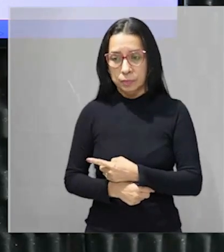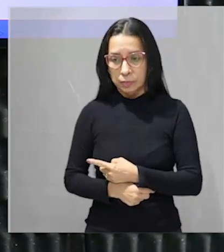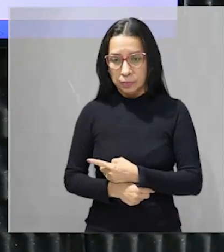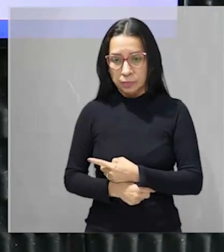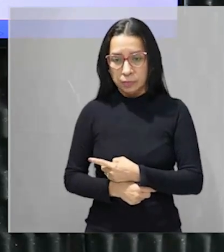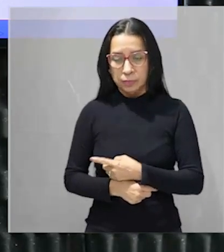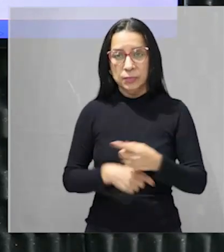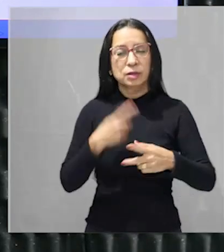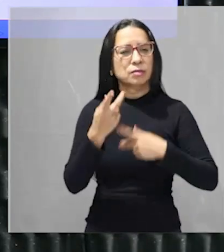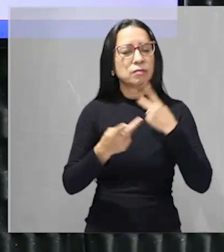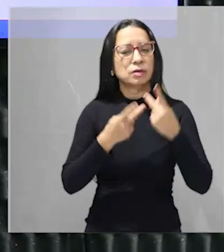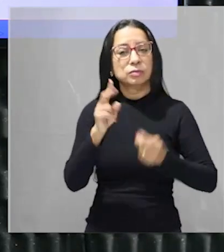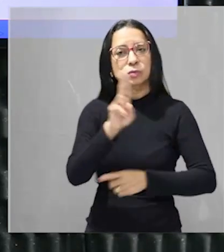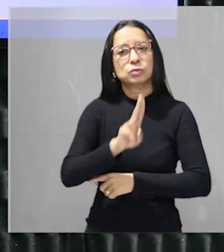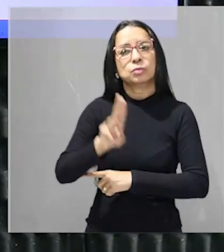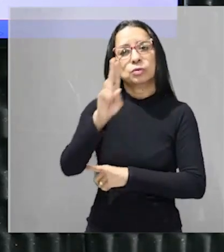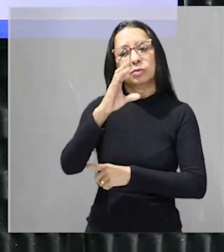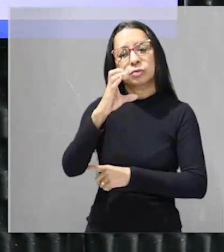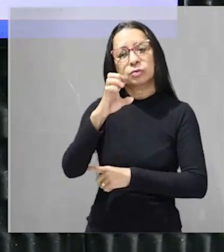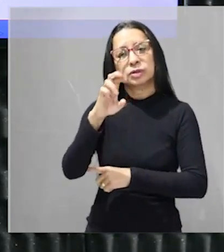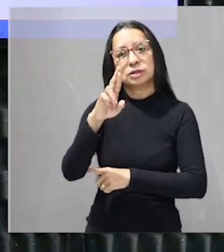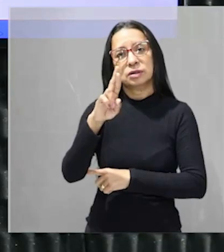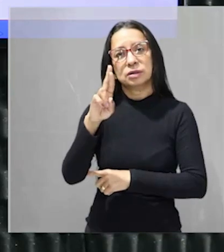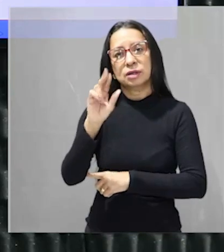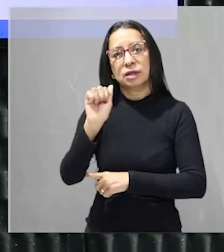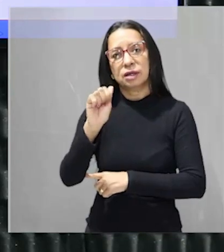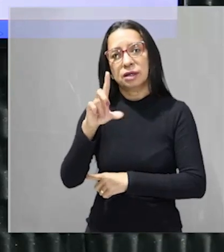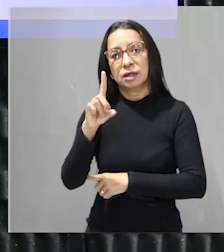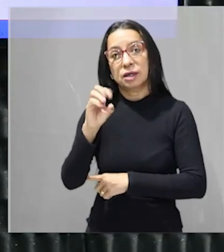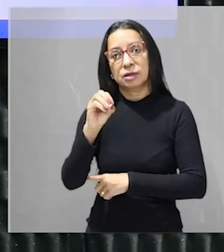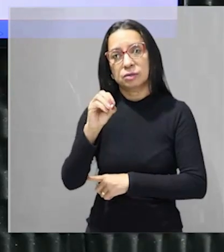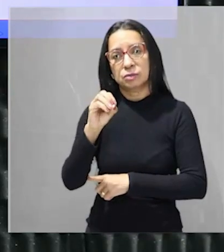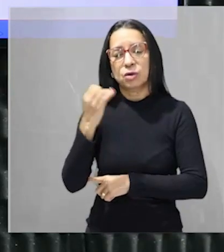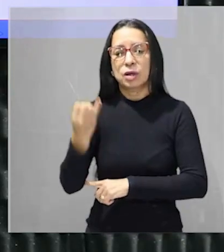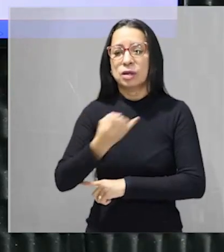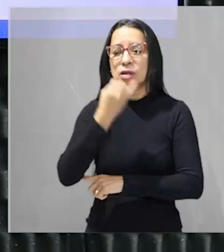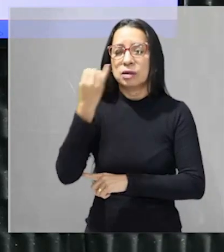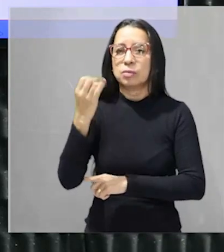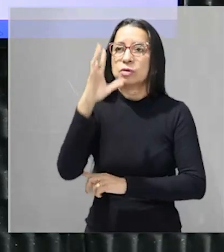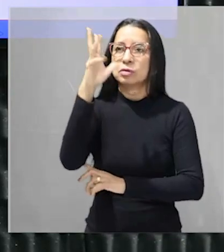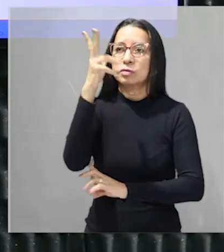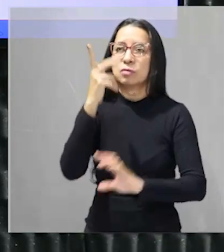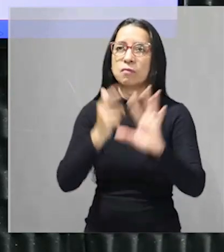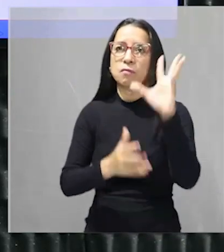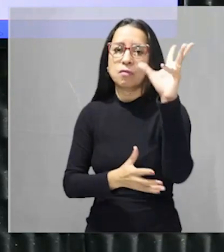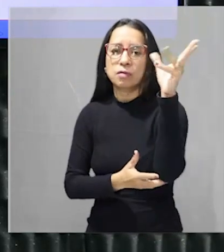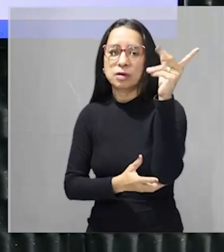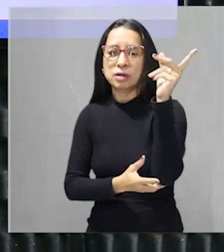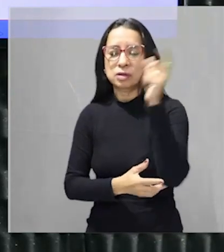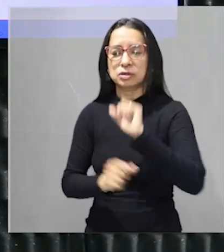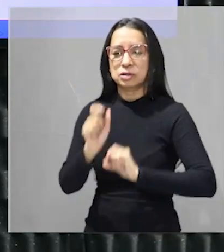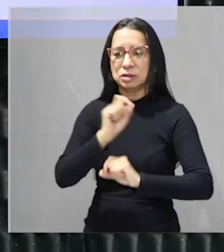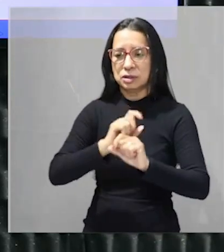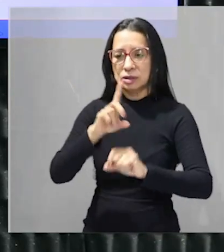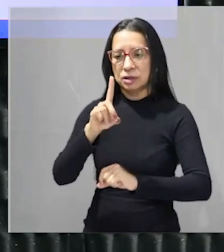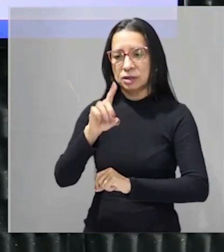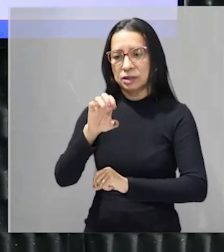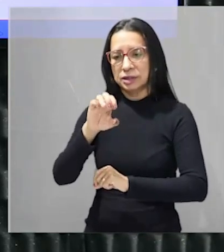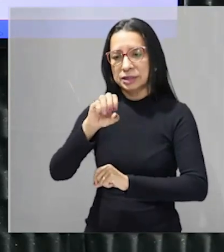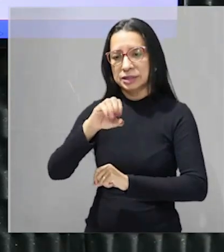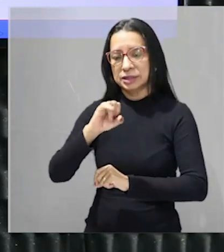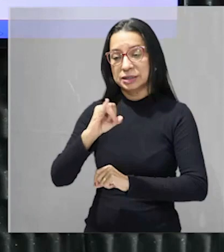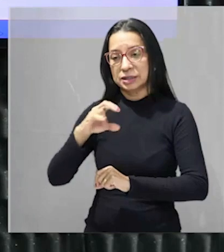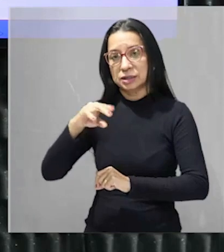indígena ele está falando sobre a utilização do cerrado dado importante galera florestas decíduas o que é isso? são florestas que vão